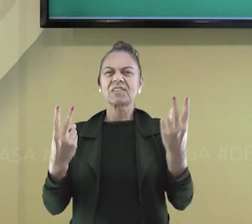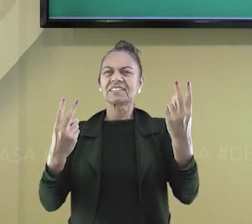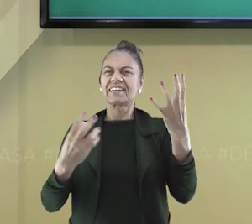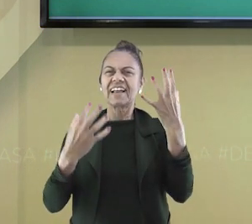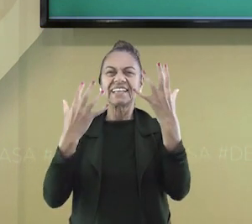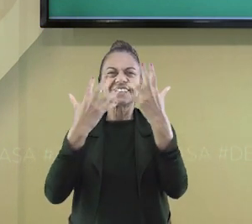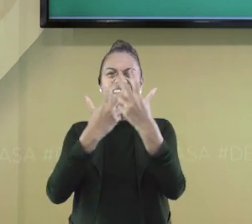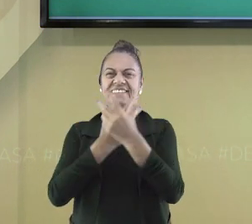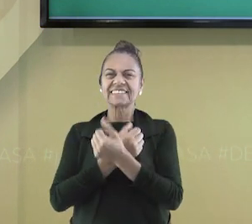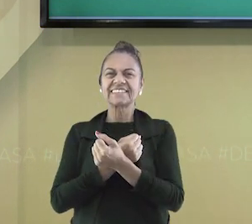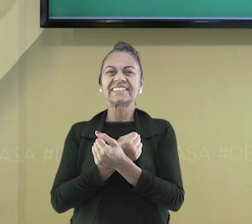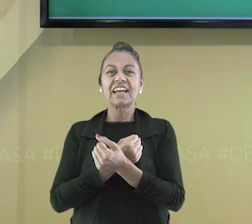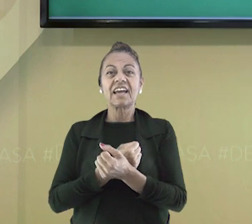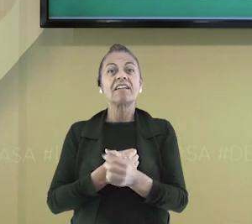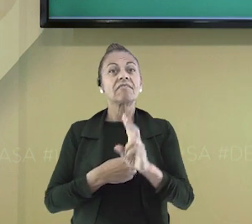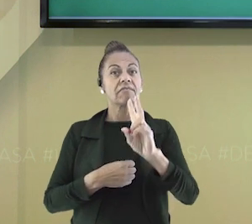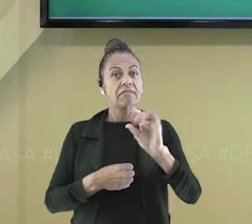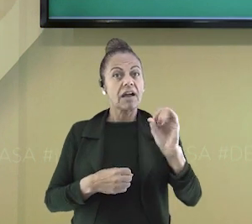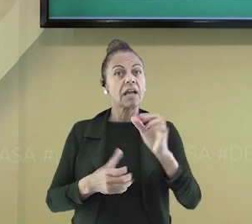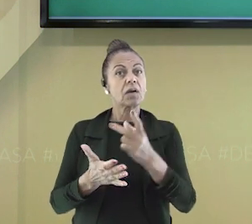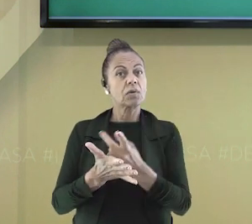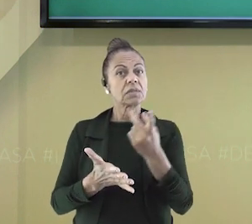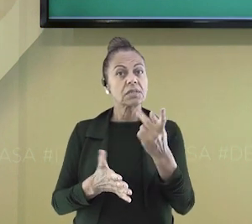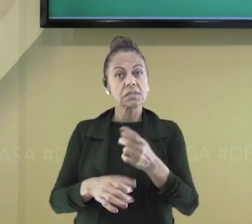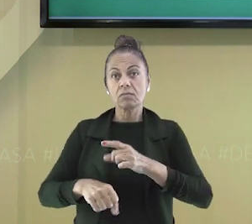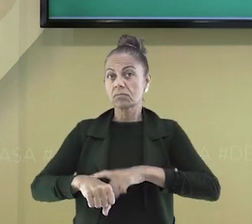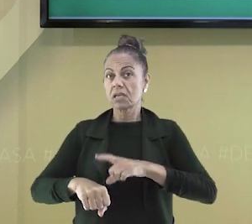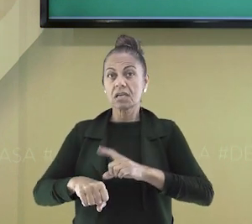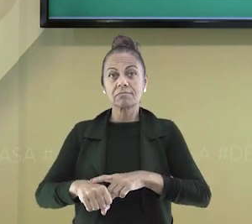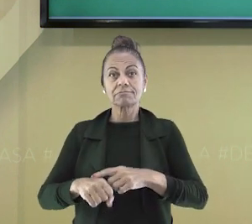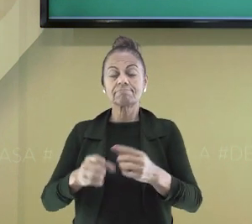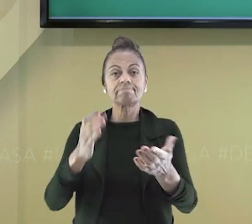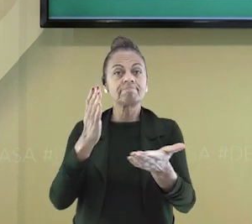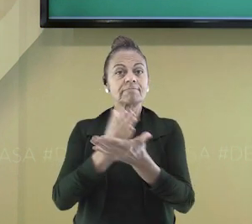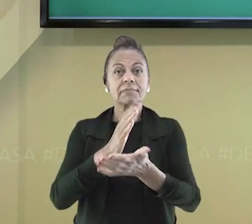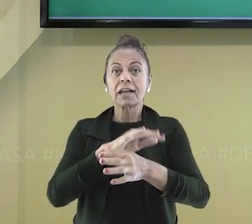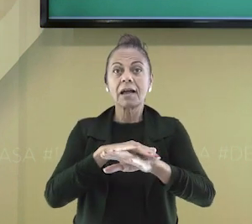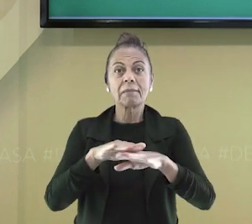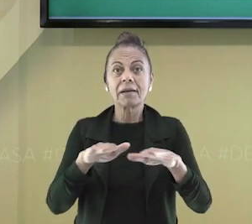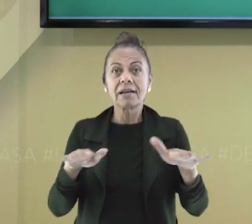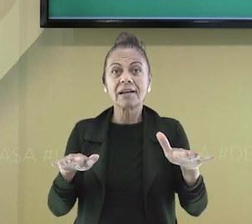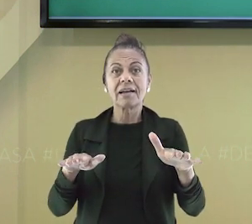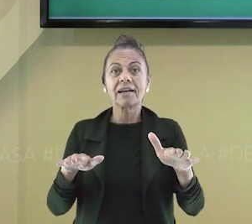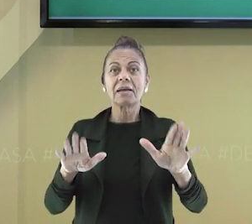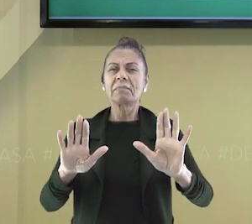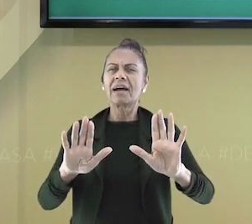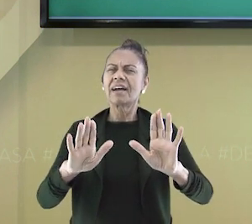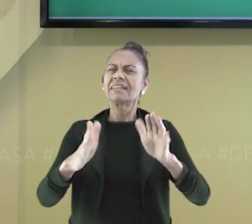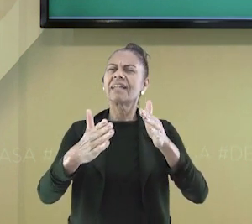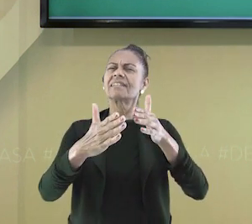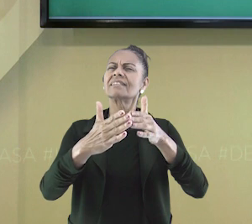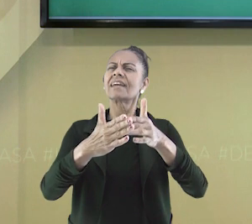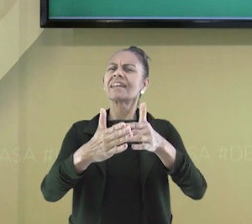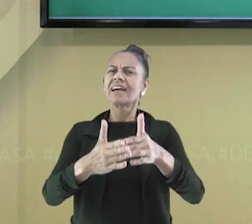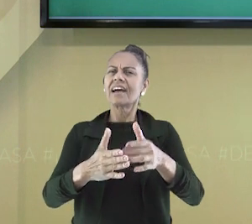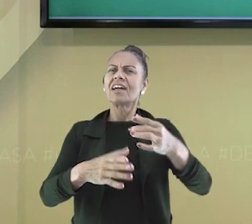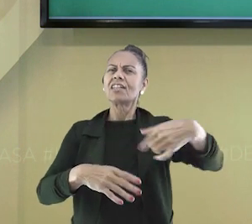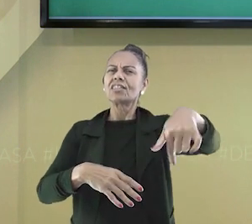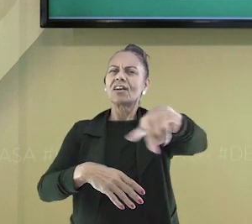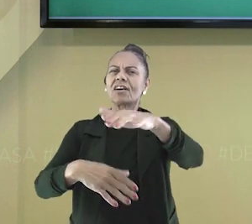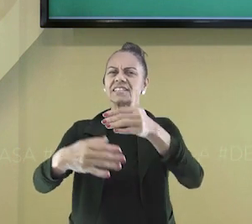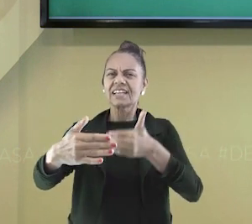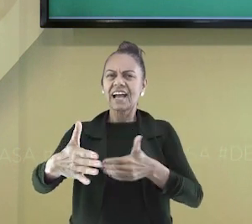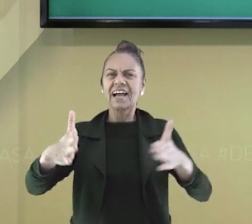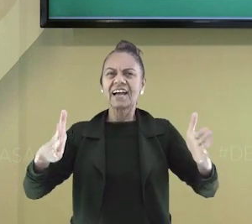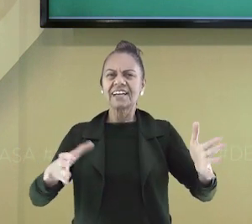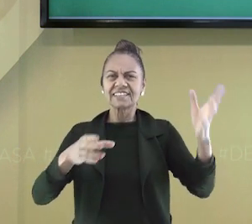um dos deuses mais lindos. Haverá um tempo de te deixar de ver o tempo? Até lá, possamos nós